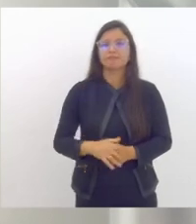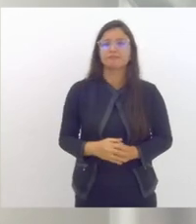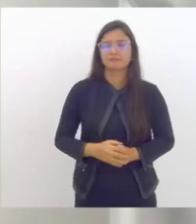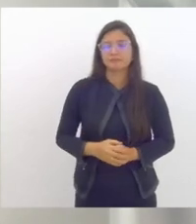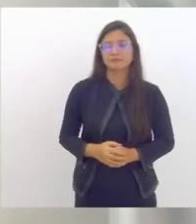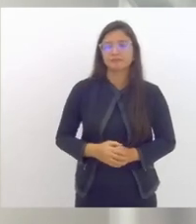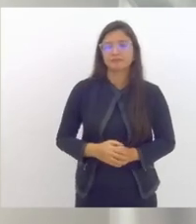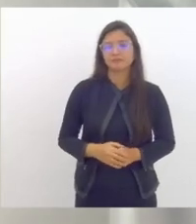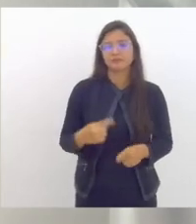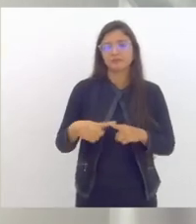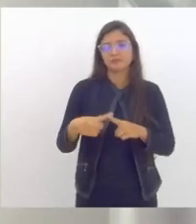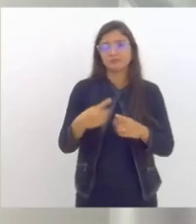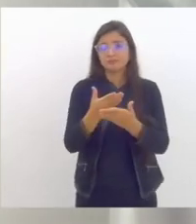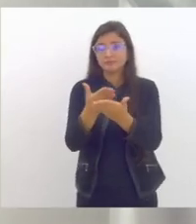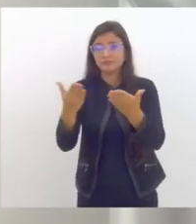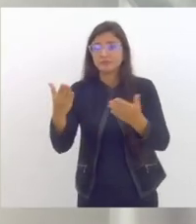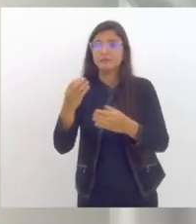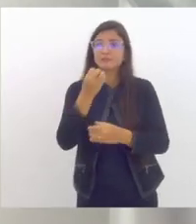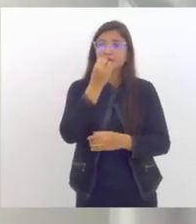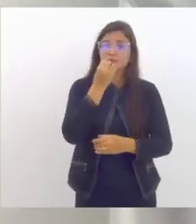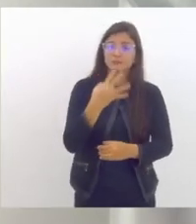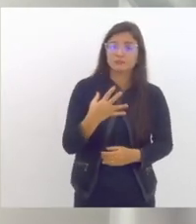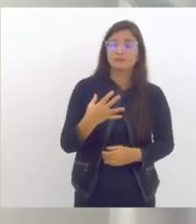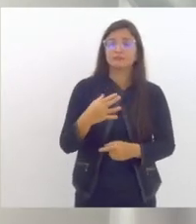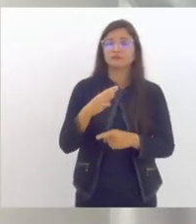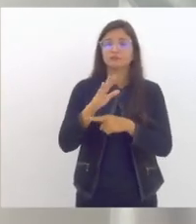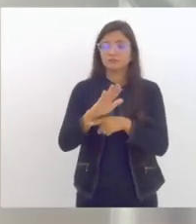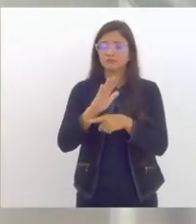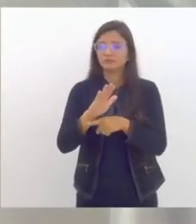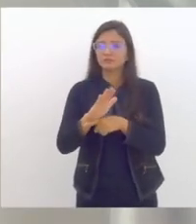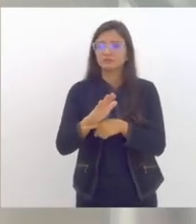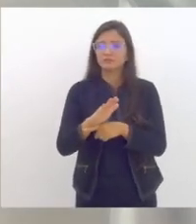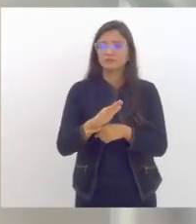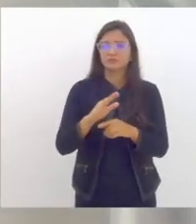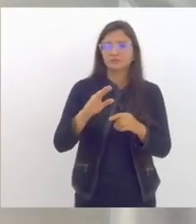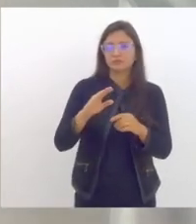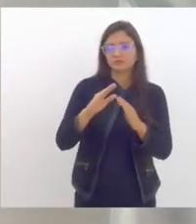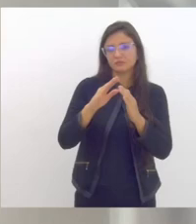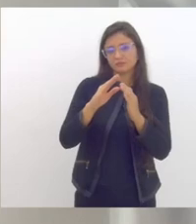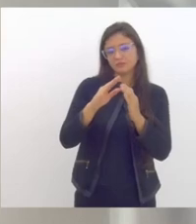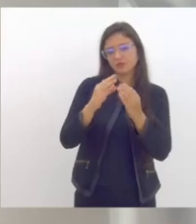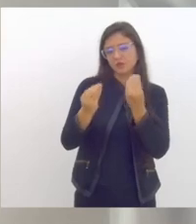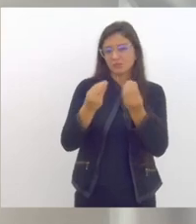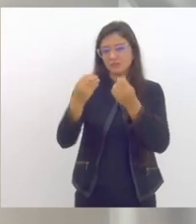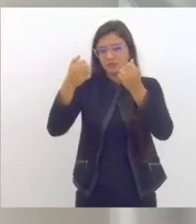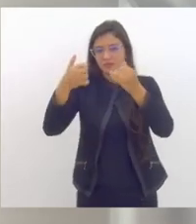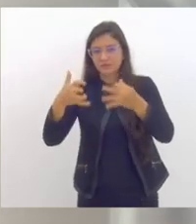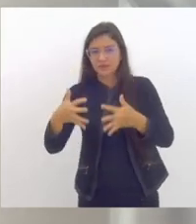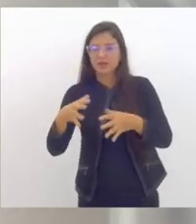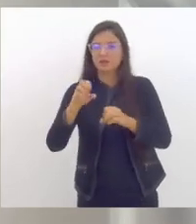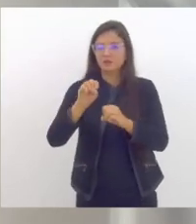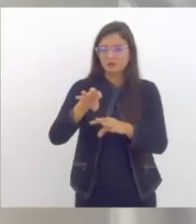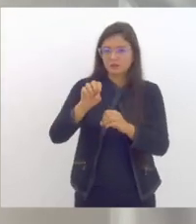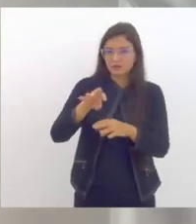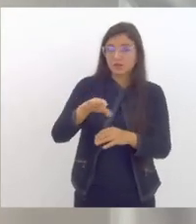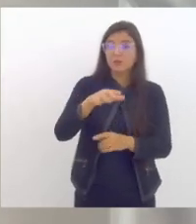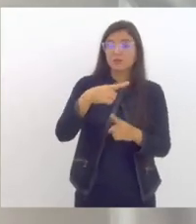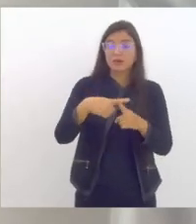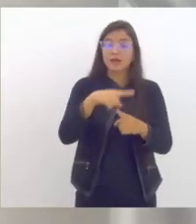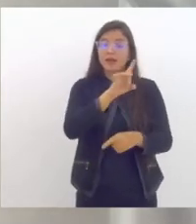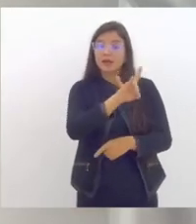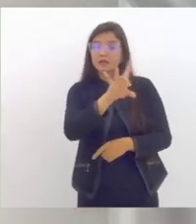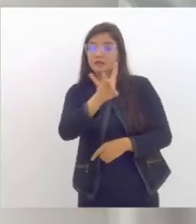rigor os equipamentos que em articulação com a educação devem acolher